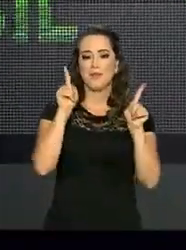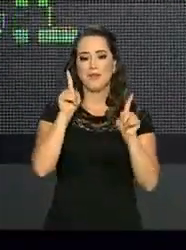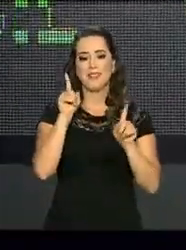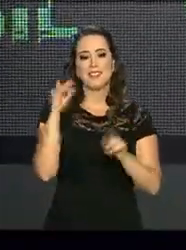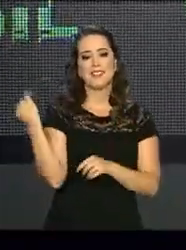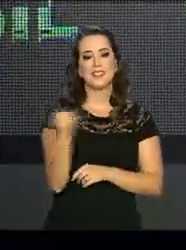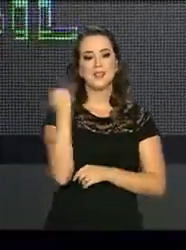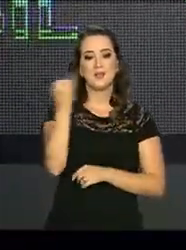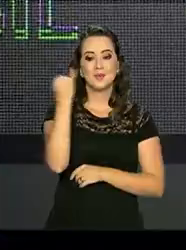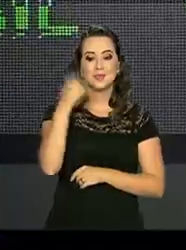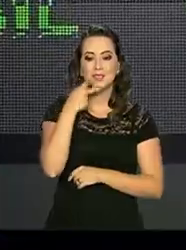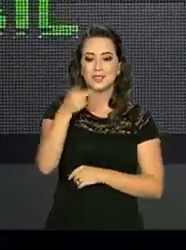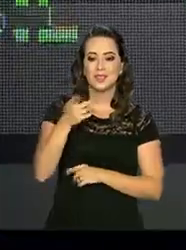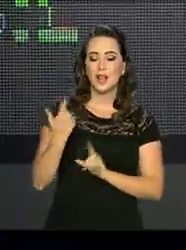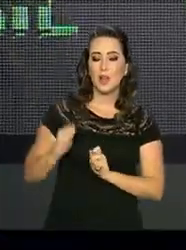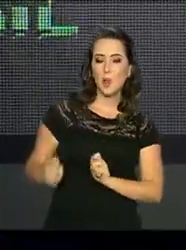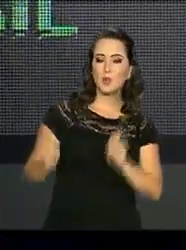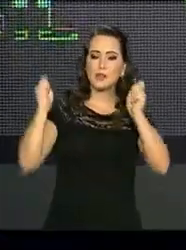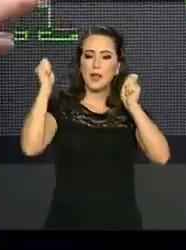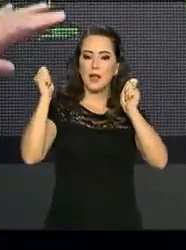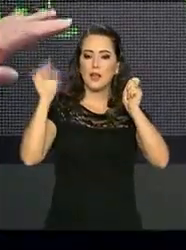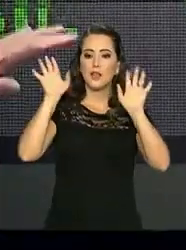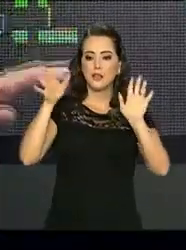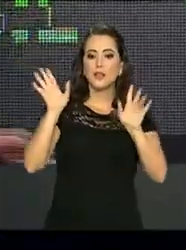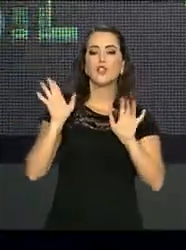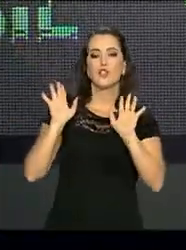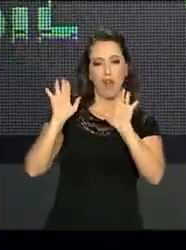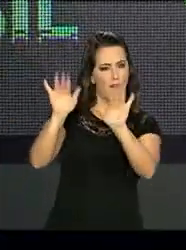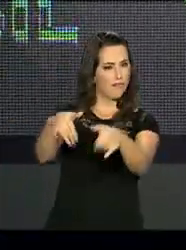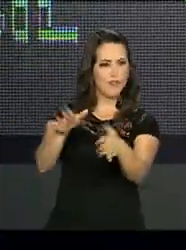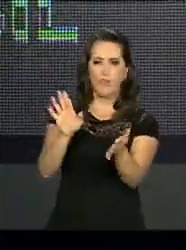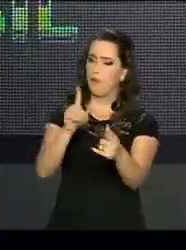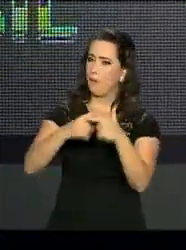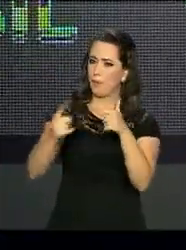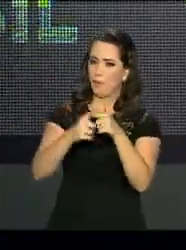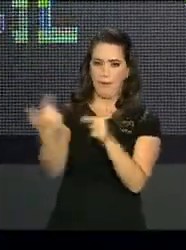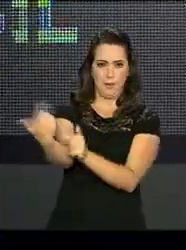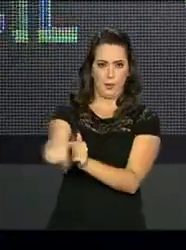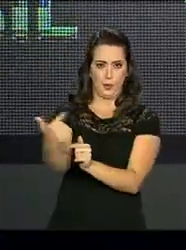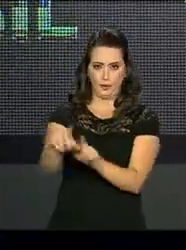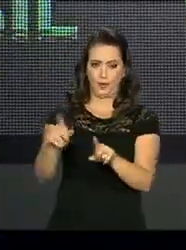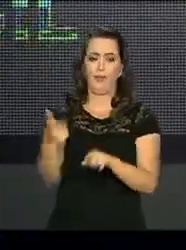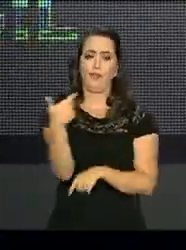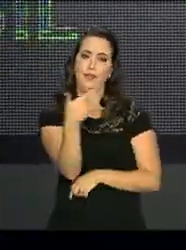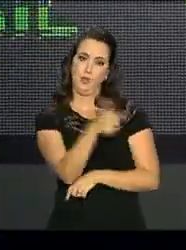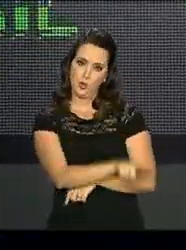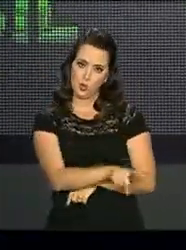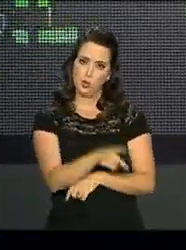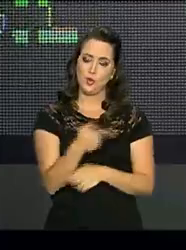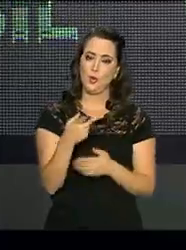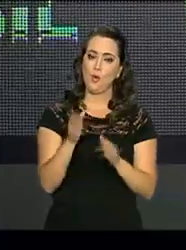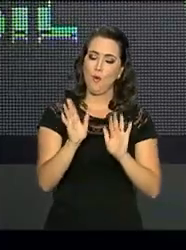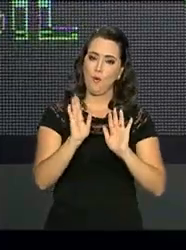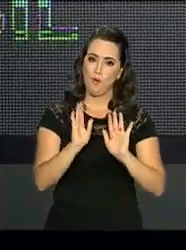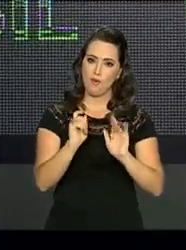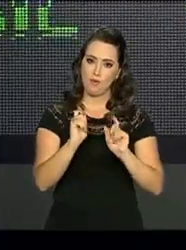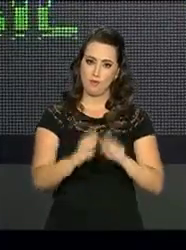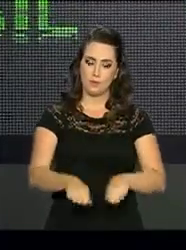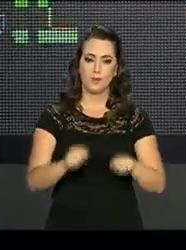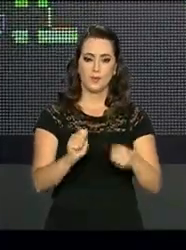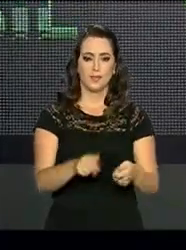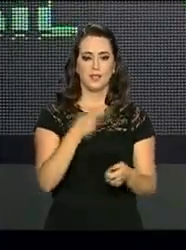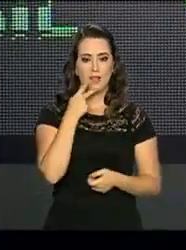podemos todos sair e, quando levantarem a faixa, dizem, olha, isso está solucionado. Então, eu quero mais uma vez, se me permite dizer,